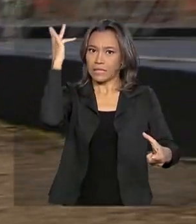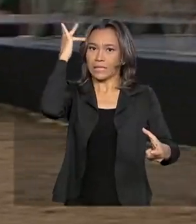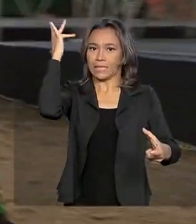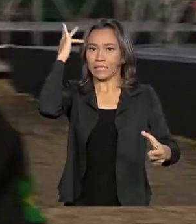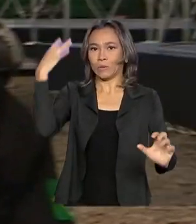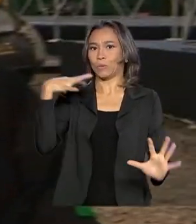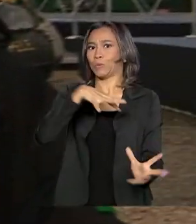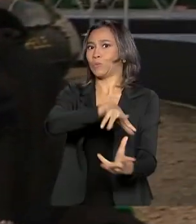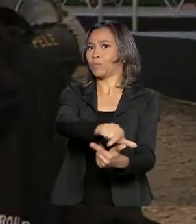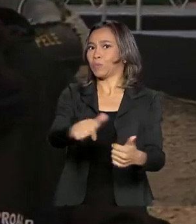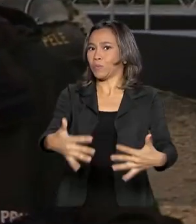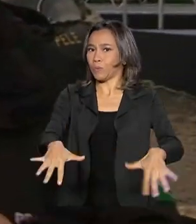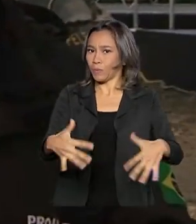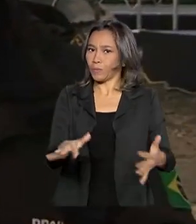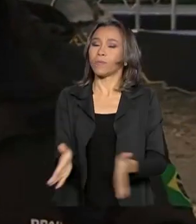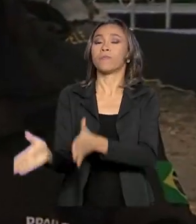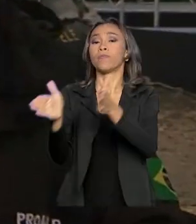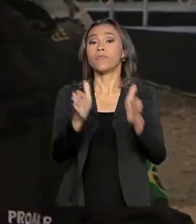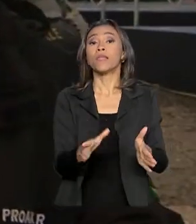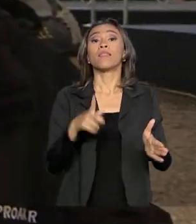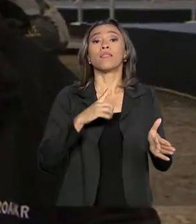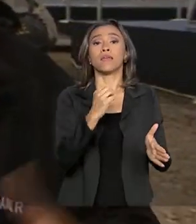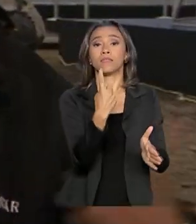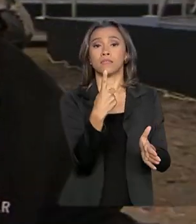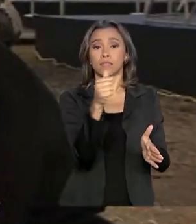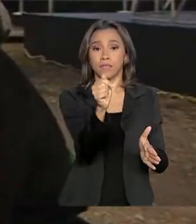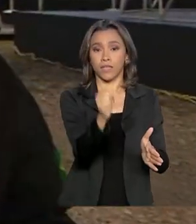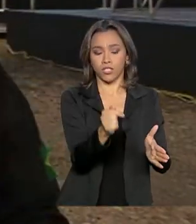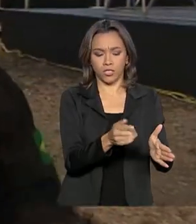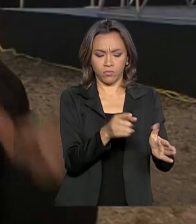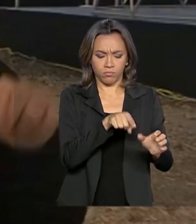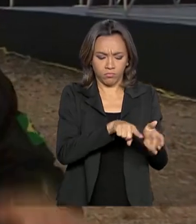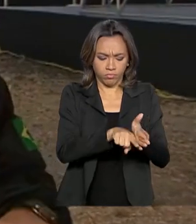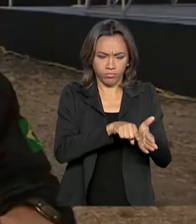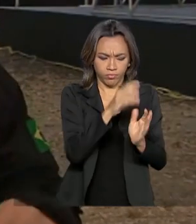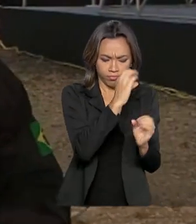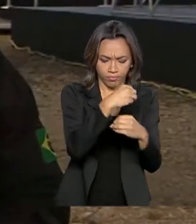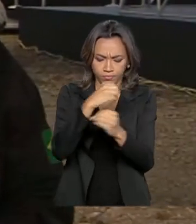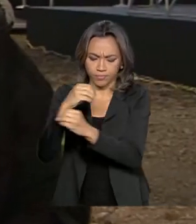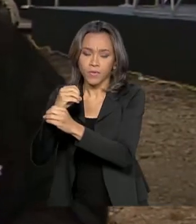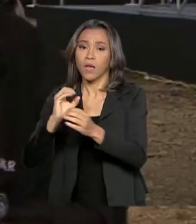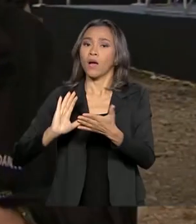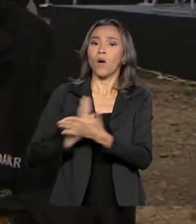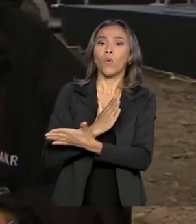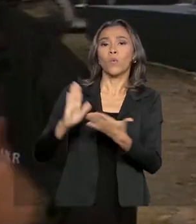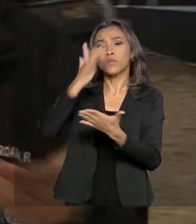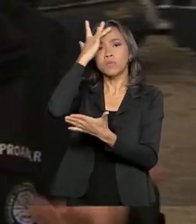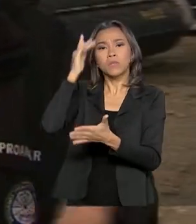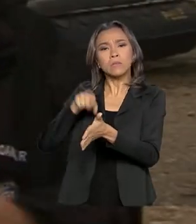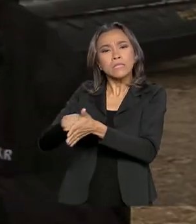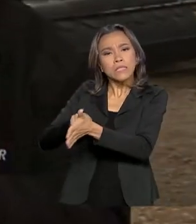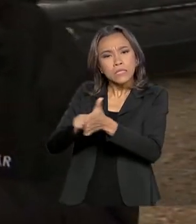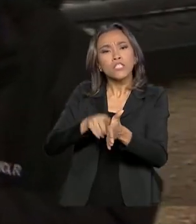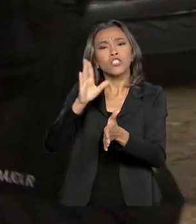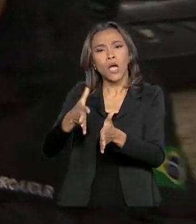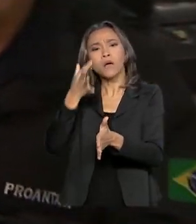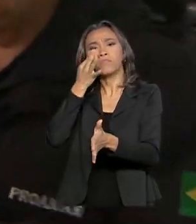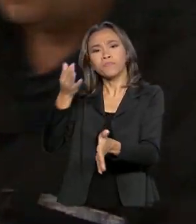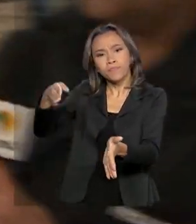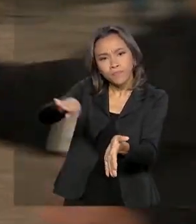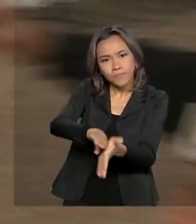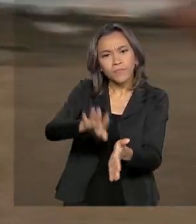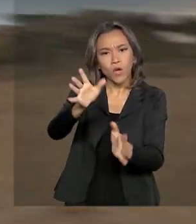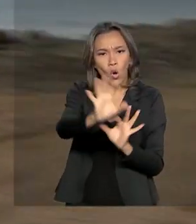do mundo. A estação tem 17 laboratórios e alguns cientistas já estão aqui na Antártica montando os primeiros laboratórios.